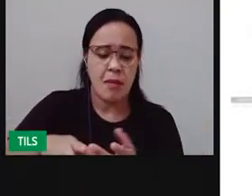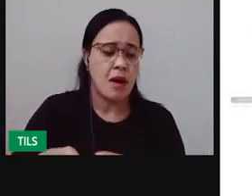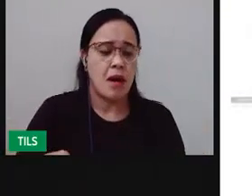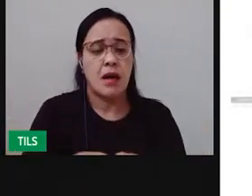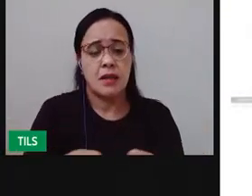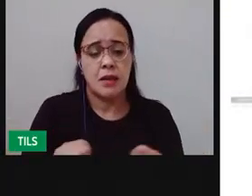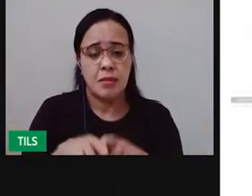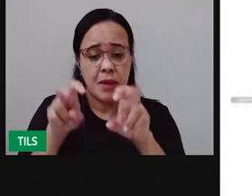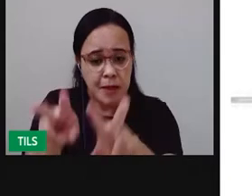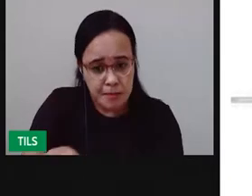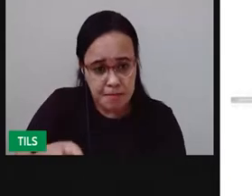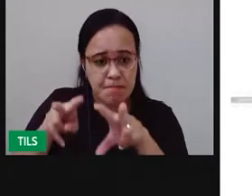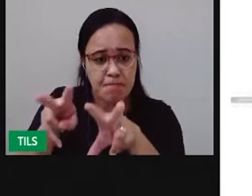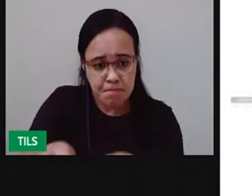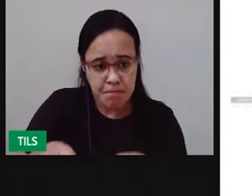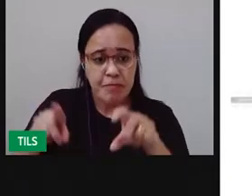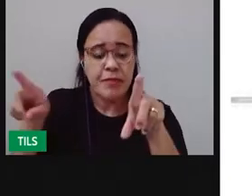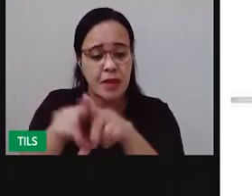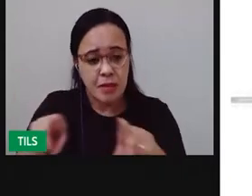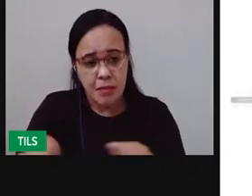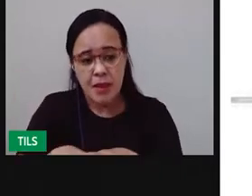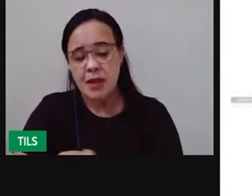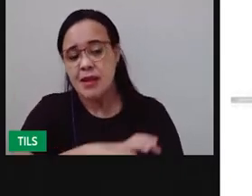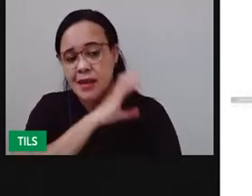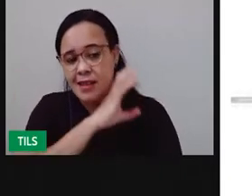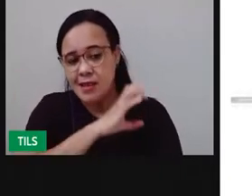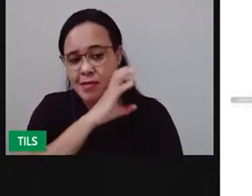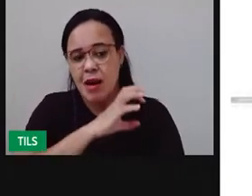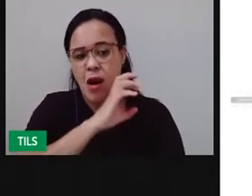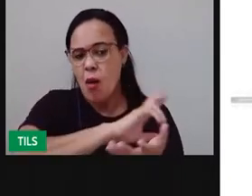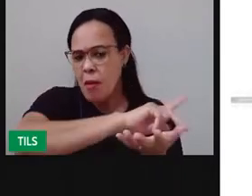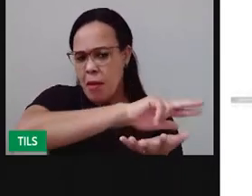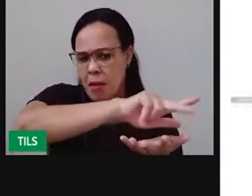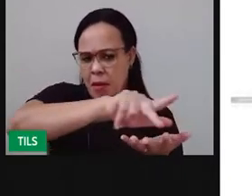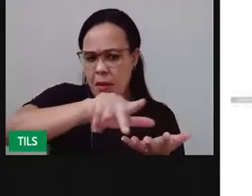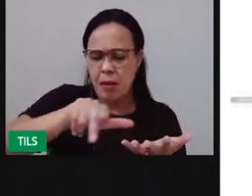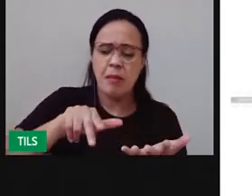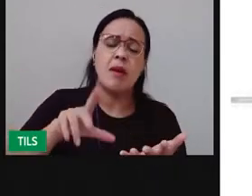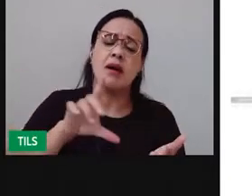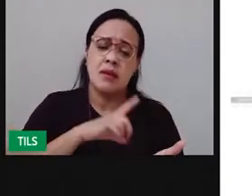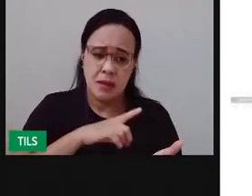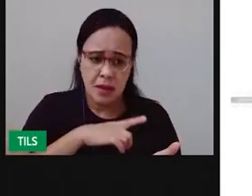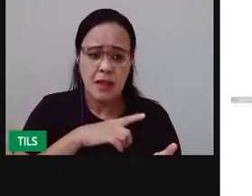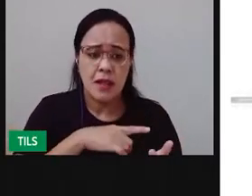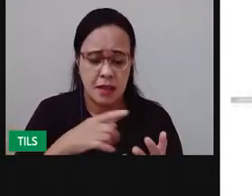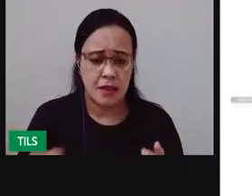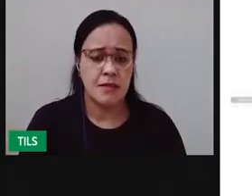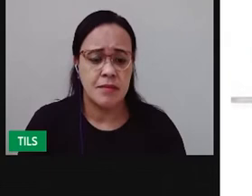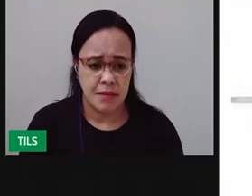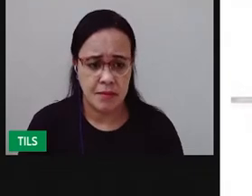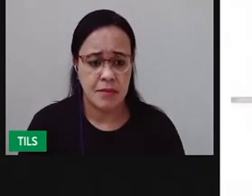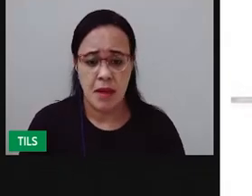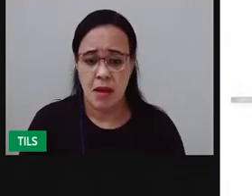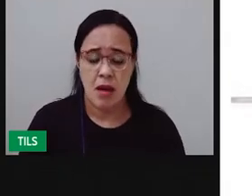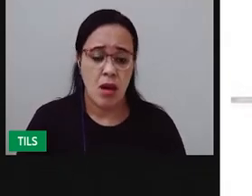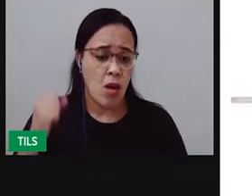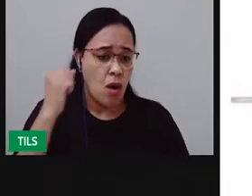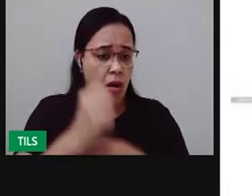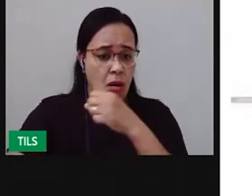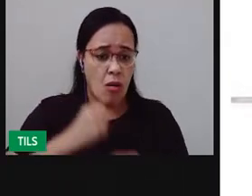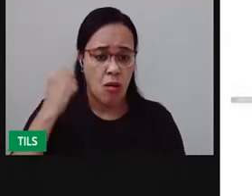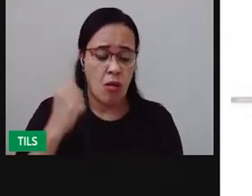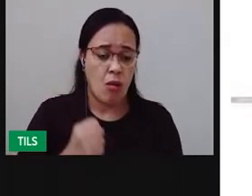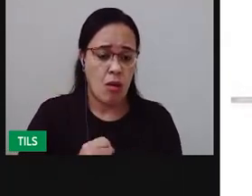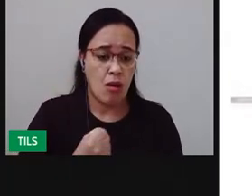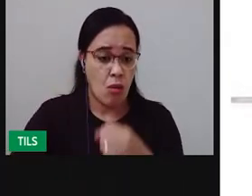no ano passado né que foi 2020 e esse ano em 2021 ainda não se tem a